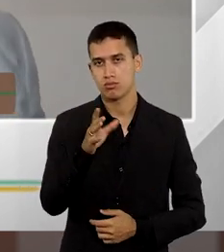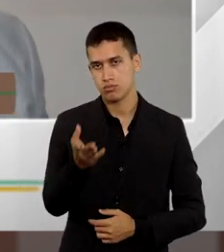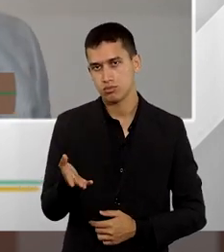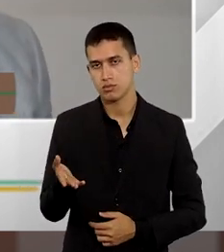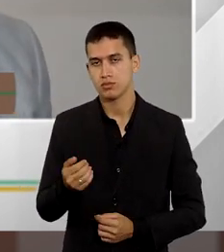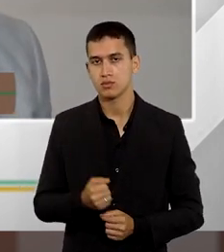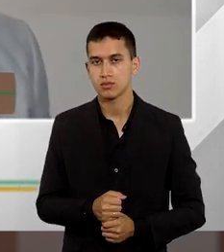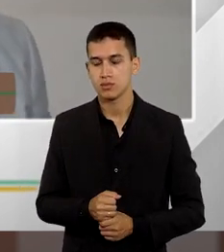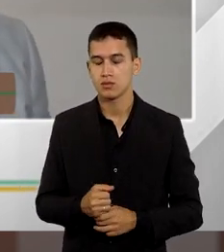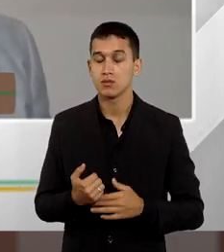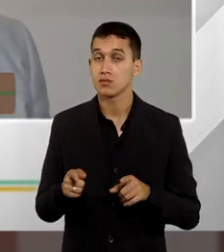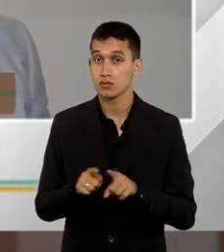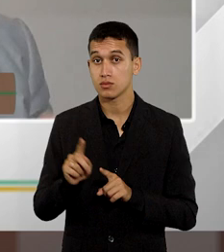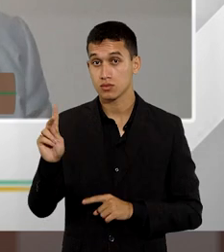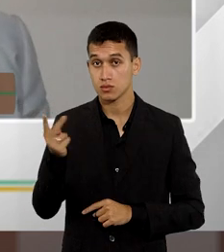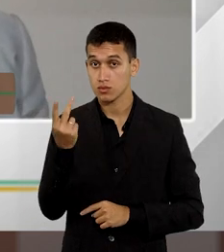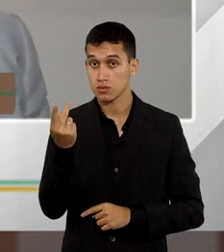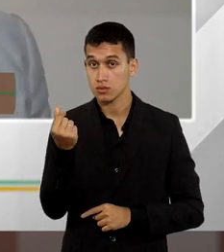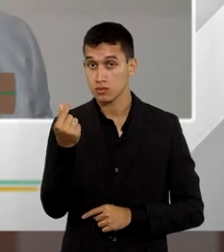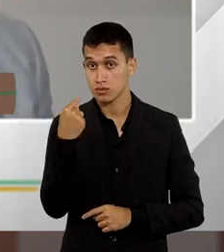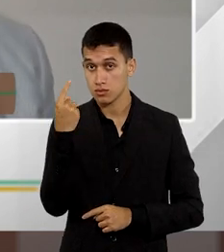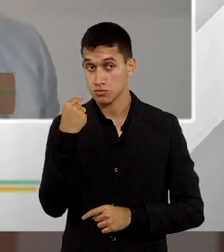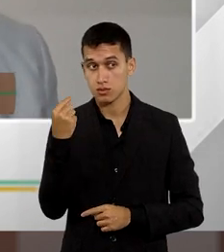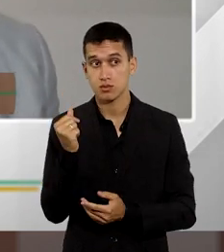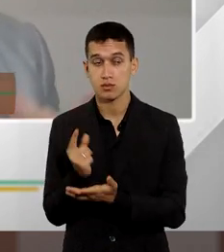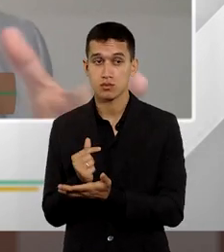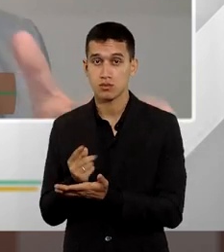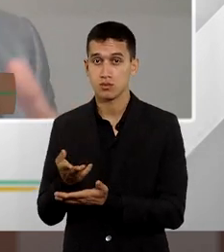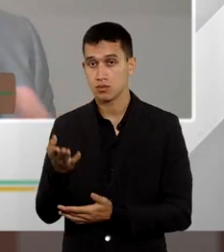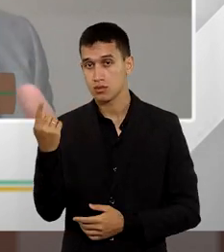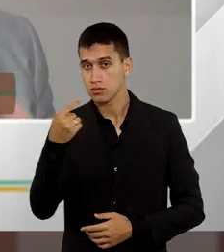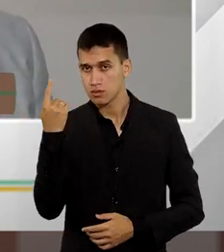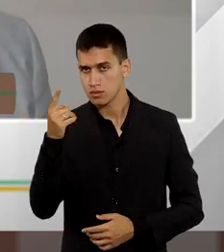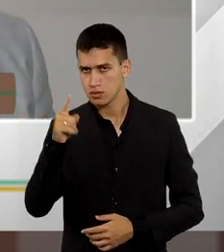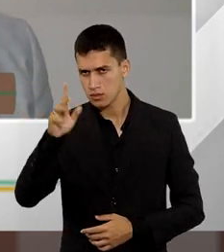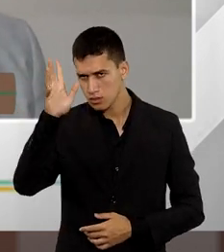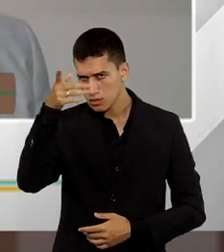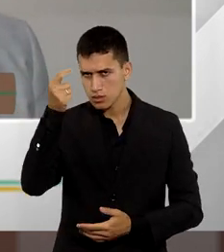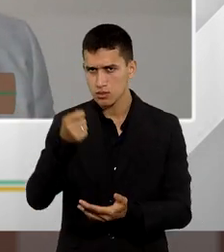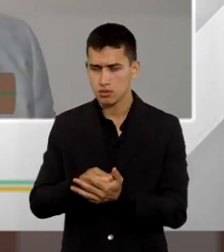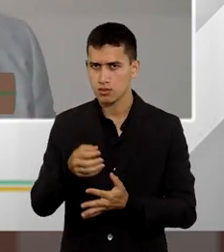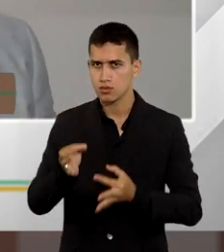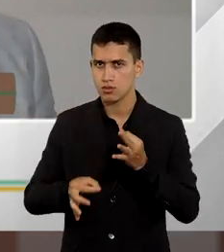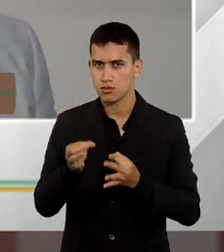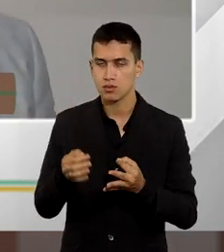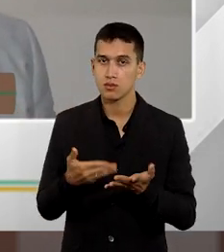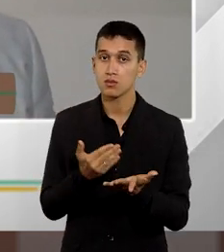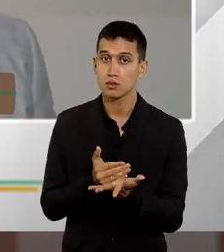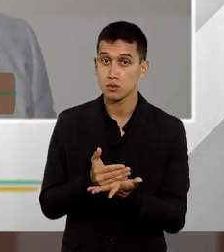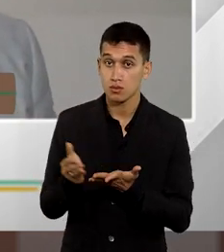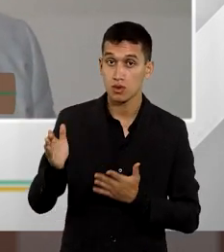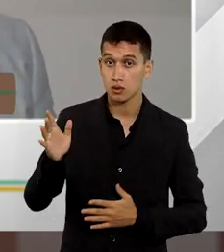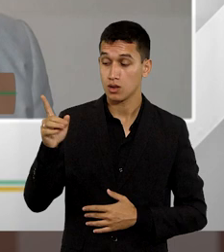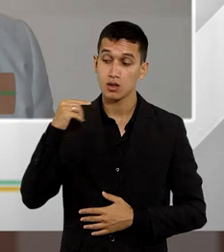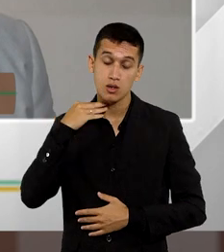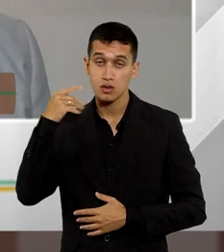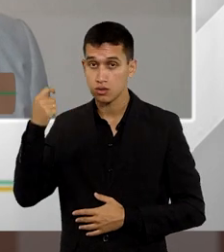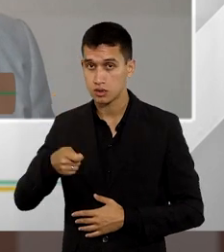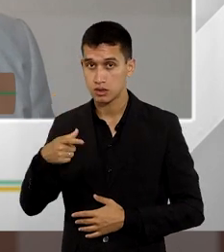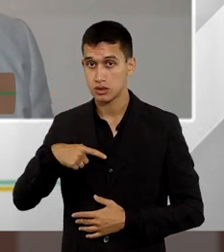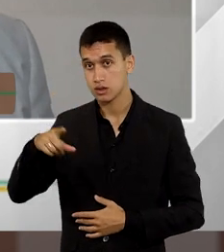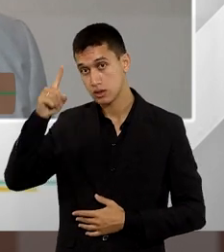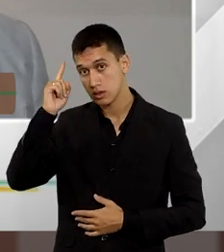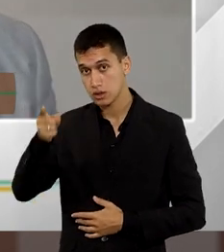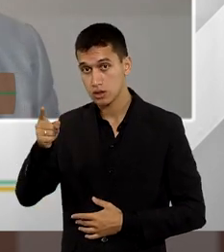E no caso dos honorários advocatícios, o que quer dizer? Bom, tem uma decisão judicial, a princípio o juiz, quando profere uma decisão judicial,